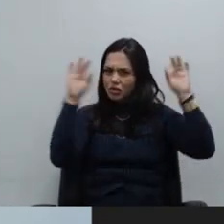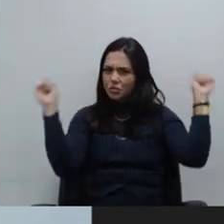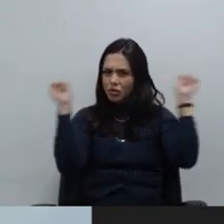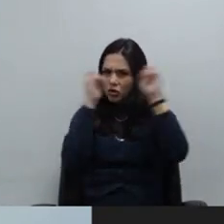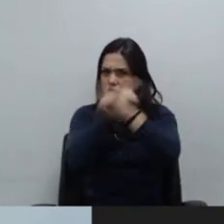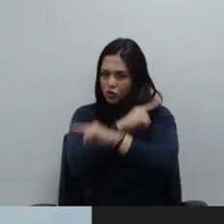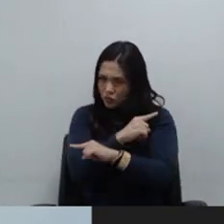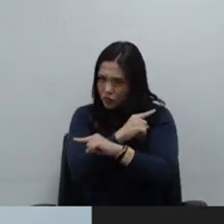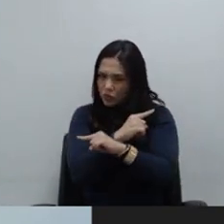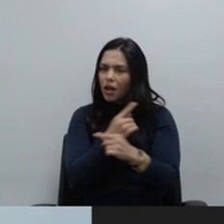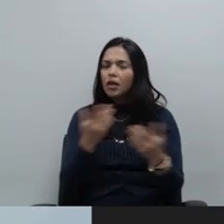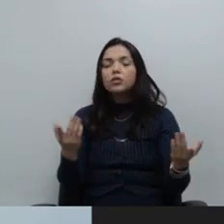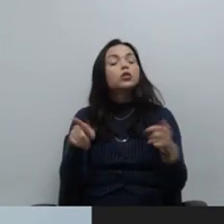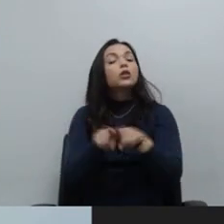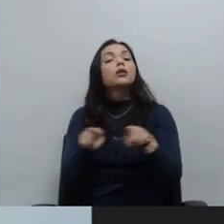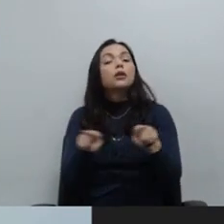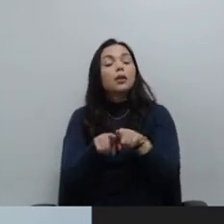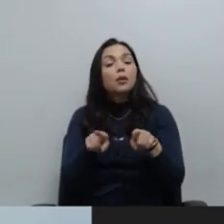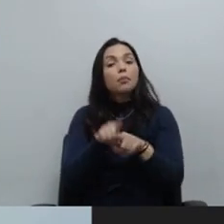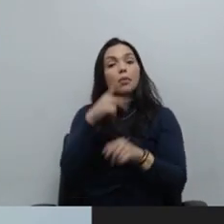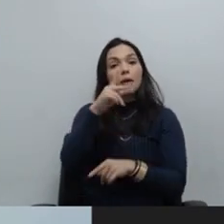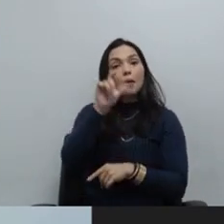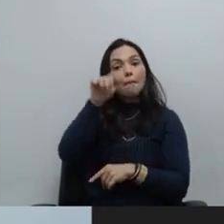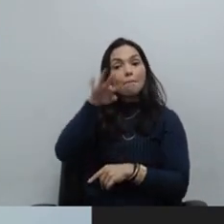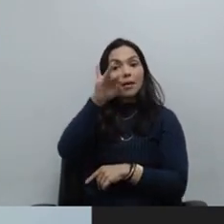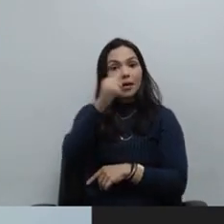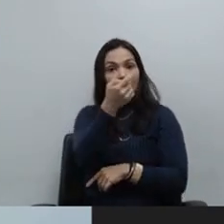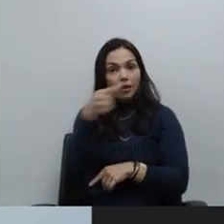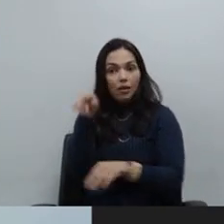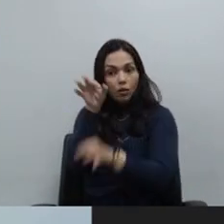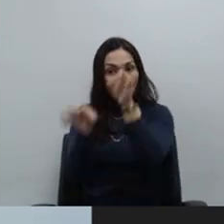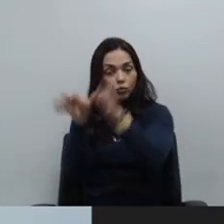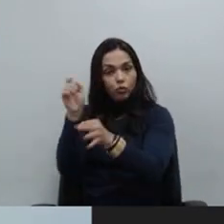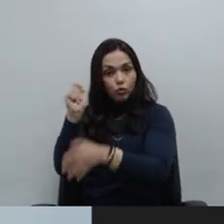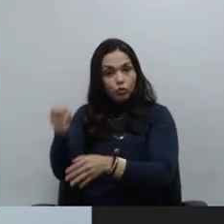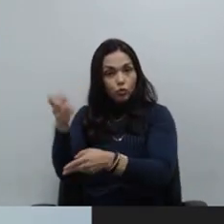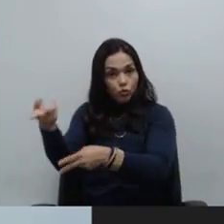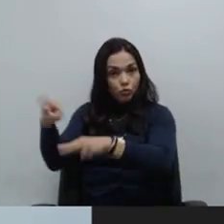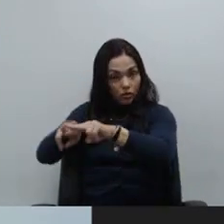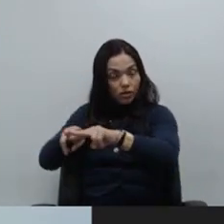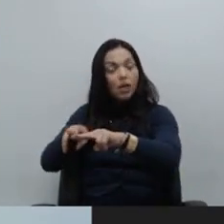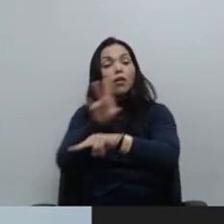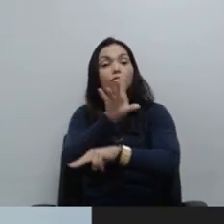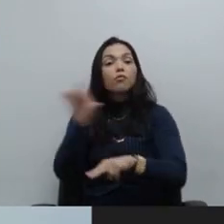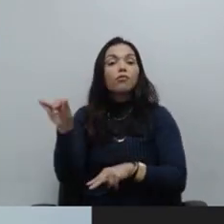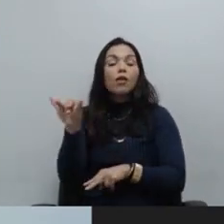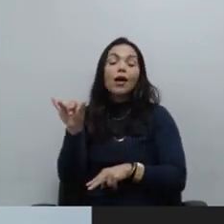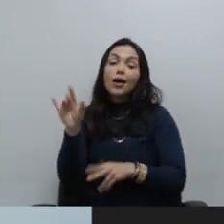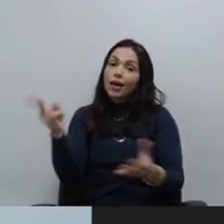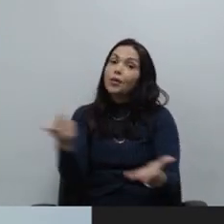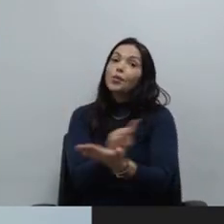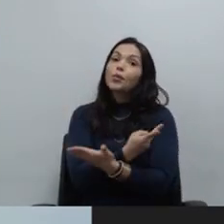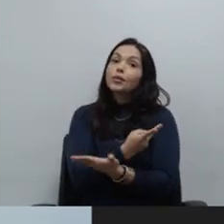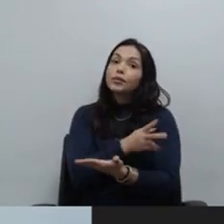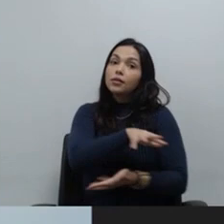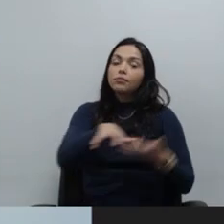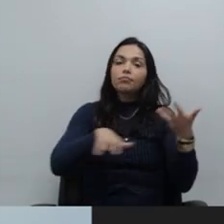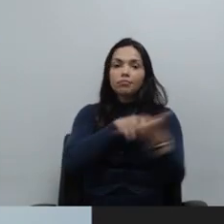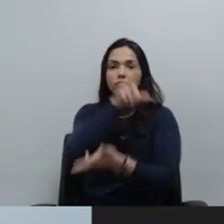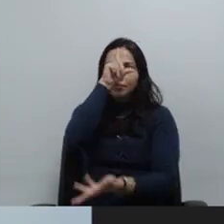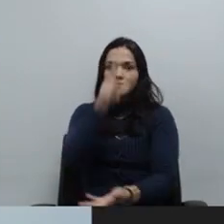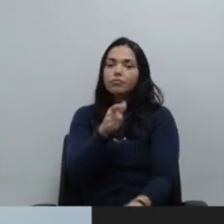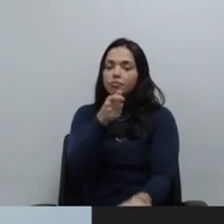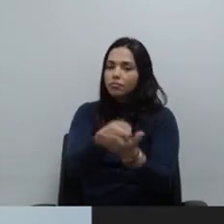e também no plantão judiciário, me parece que vai ocorrer uma decisão bastante